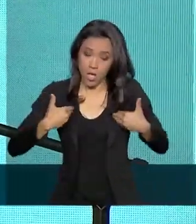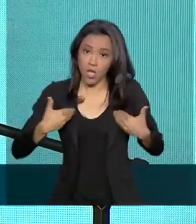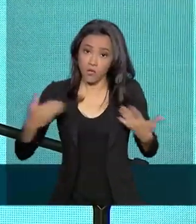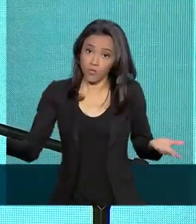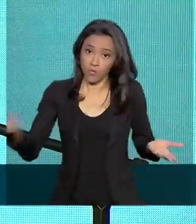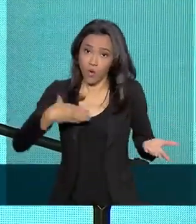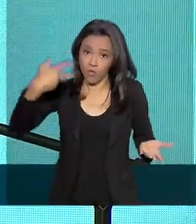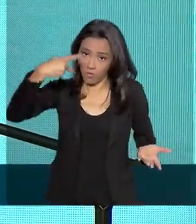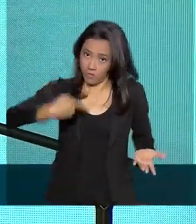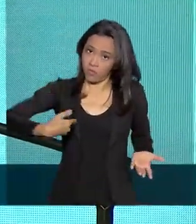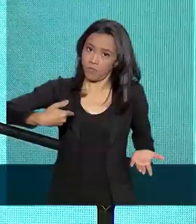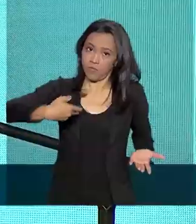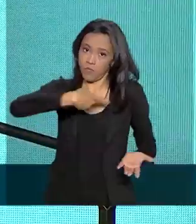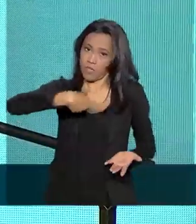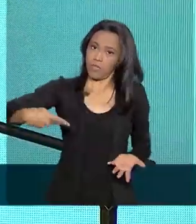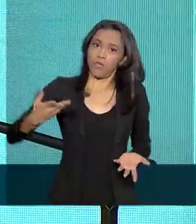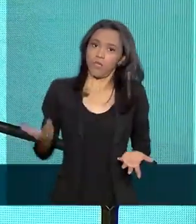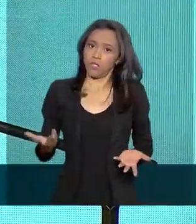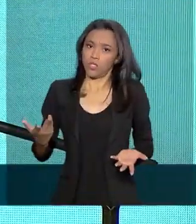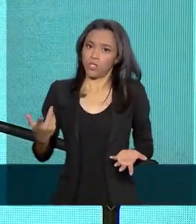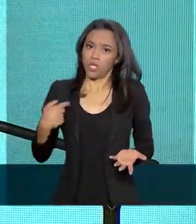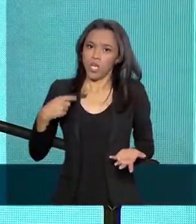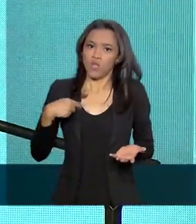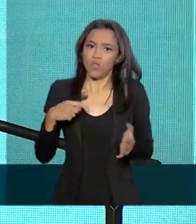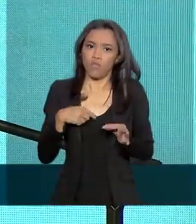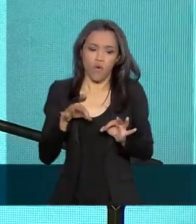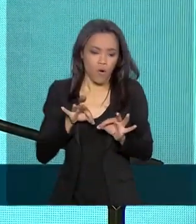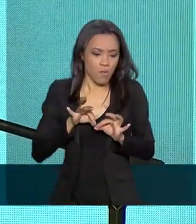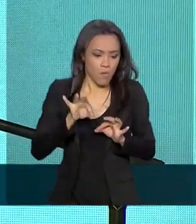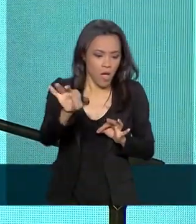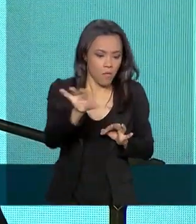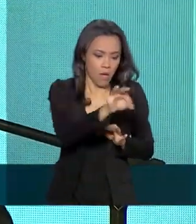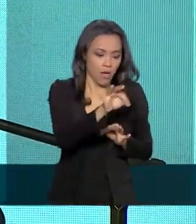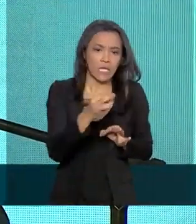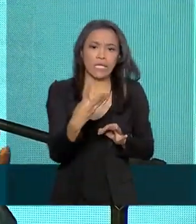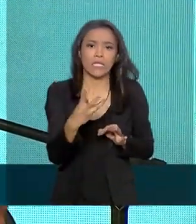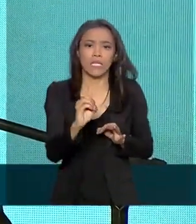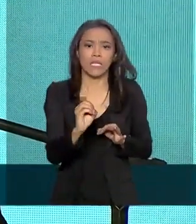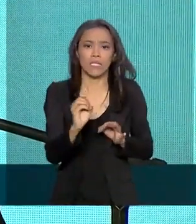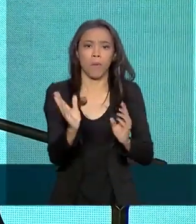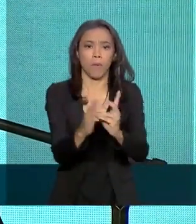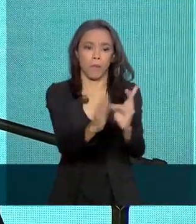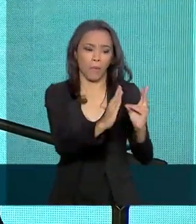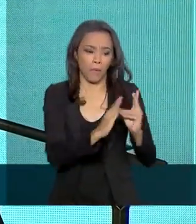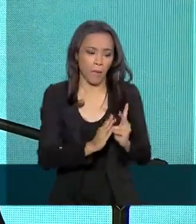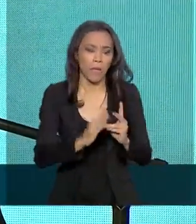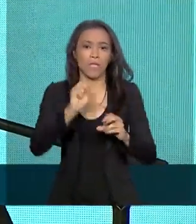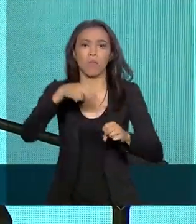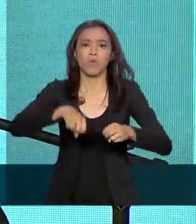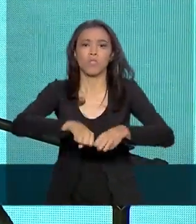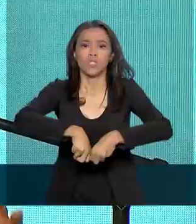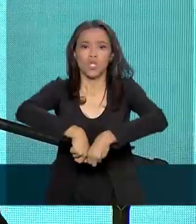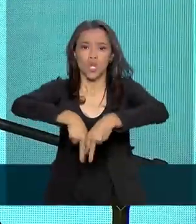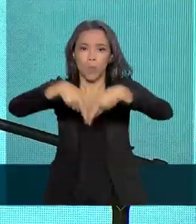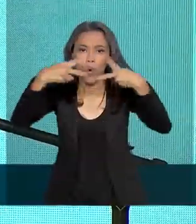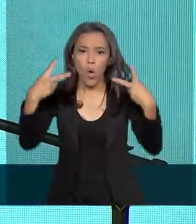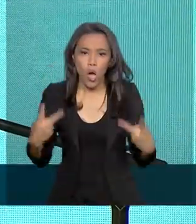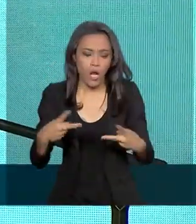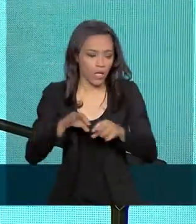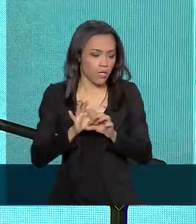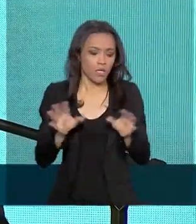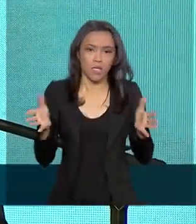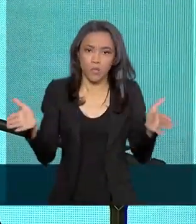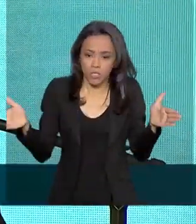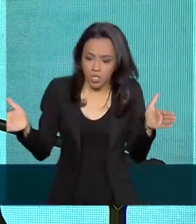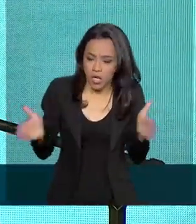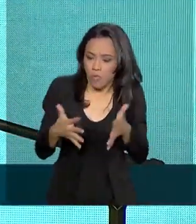direção. Não vou demarcar mais 30 reservas indígenas, mais 50 quilombolas, ampliar a chapada dos